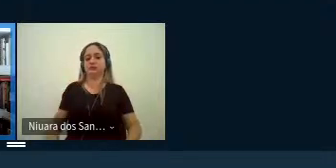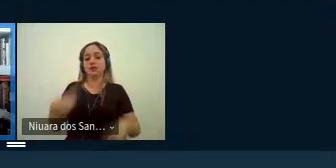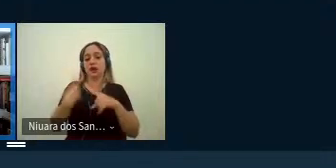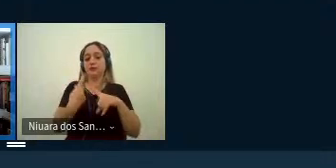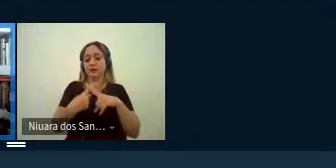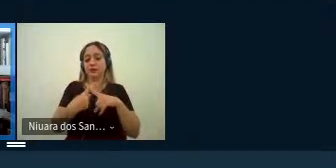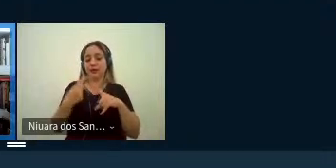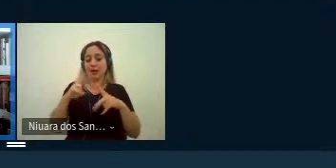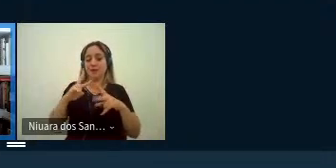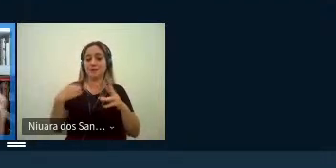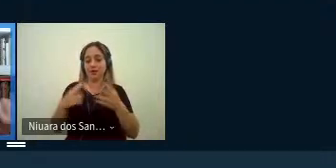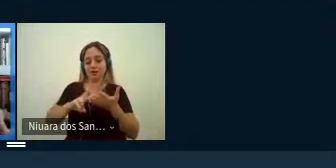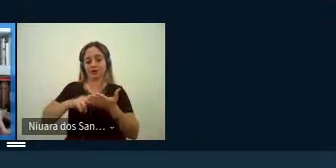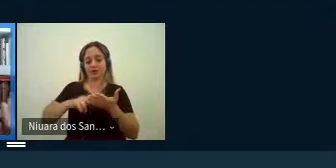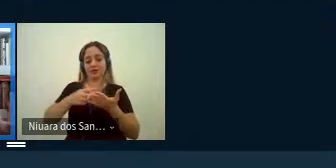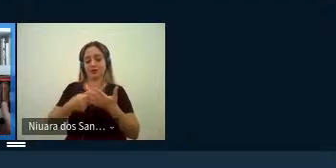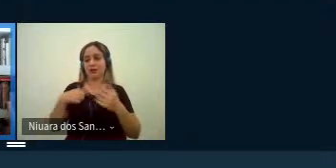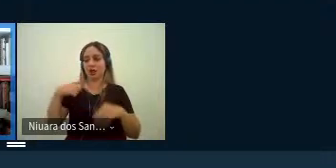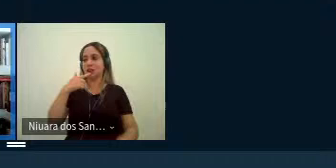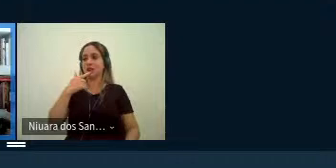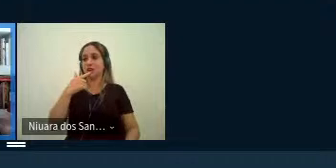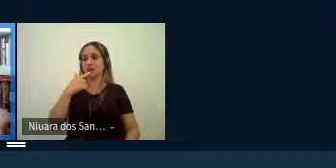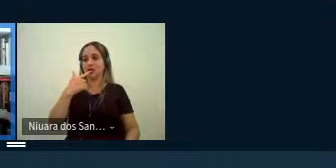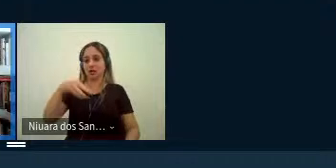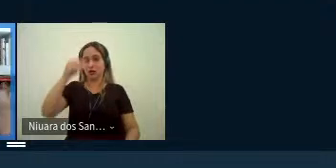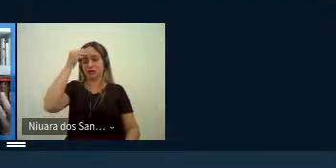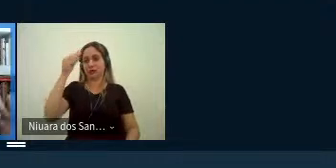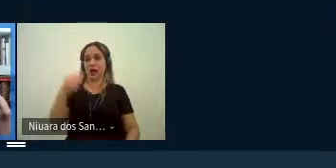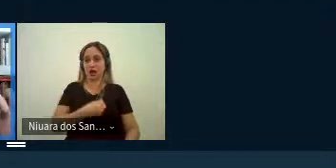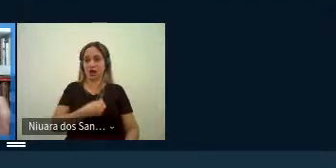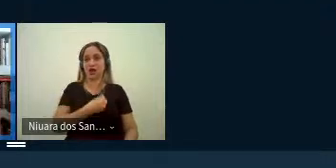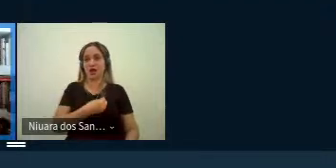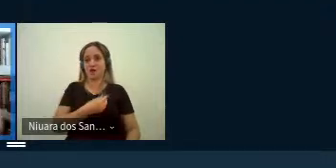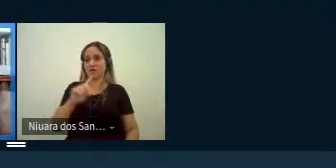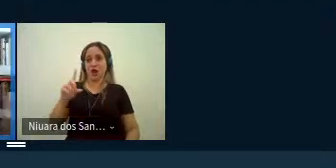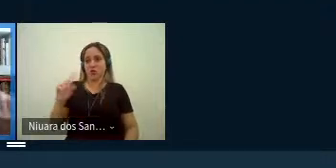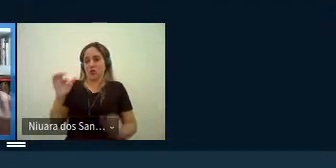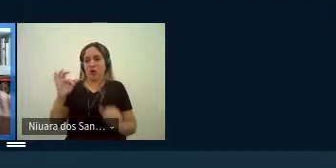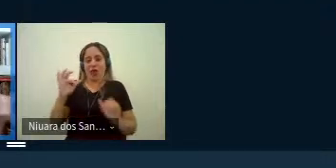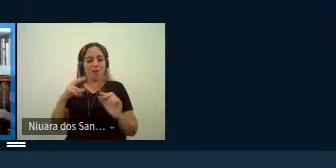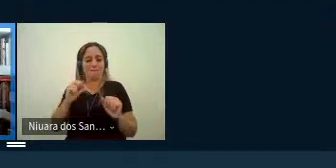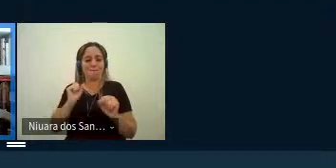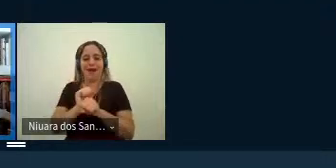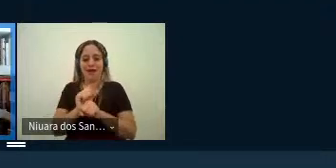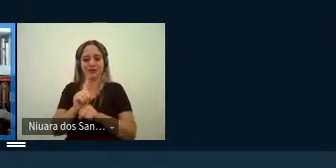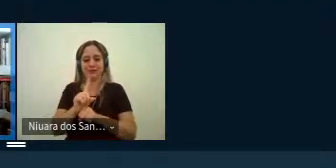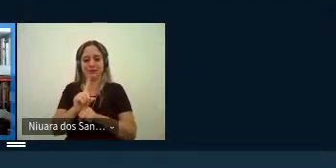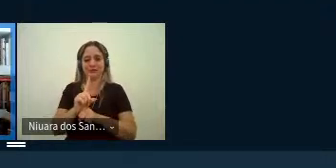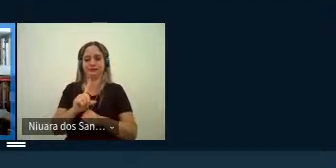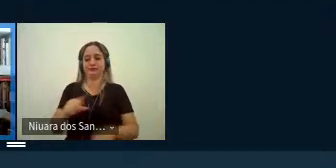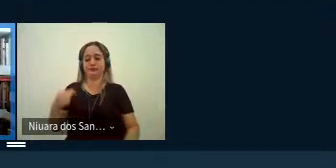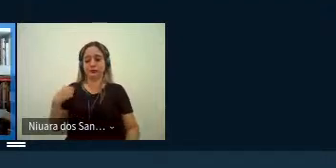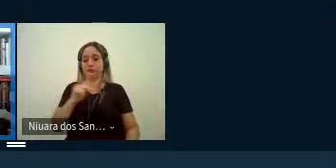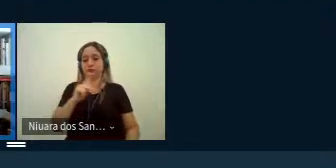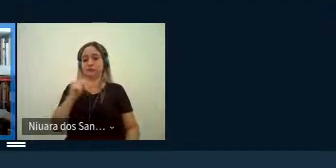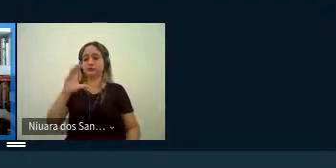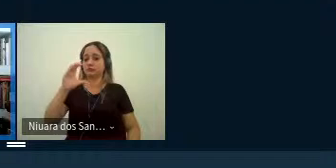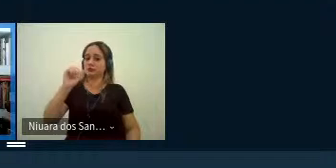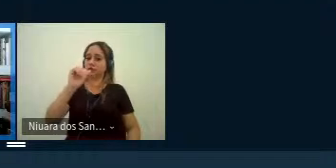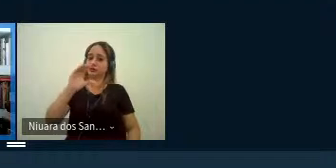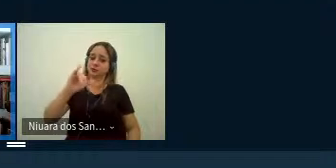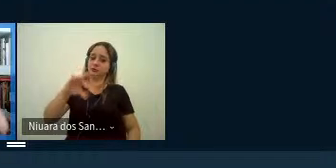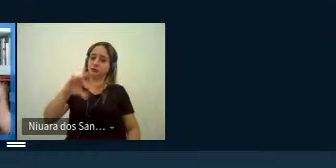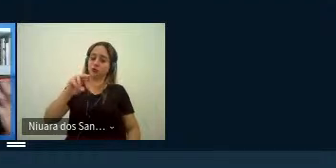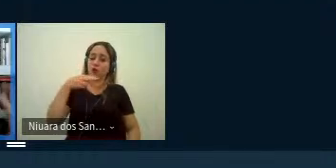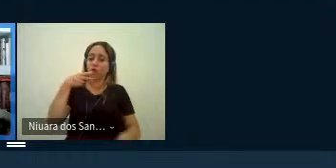lida com a interpretação da linguagem né e a linguagem ela é viva ela não é fixa o professor Cássio falou no início né na fala